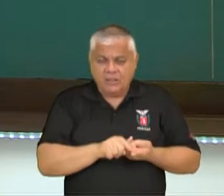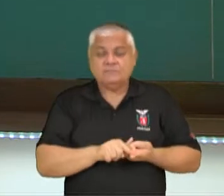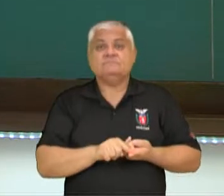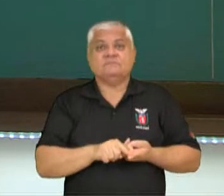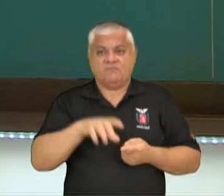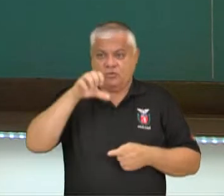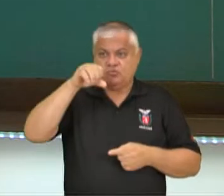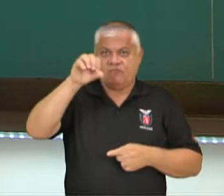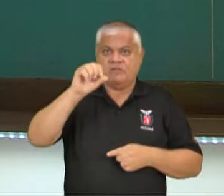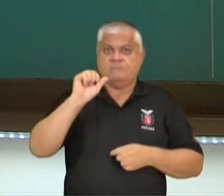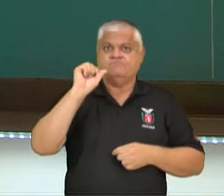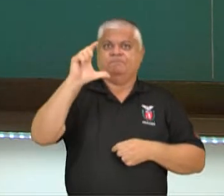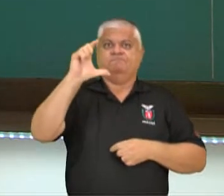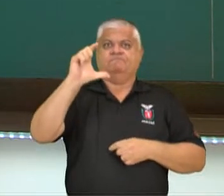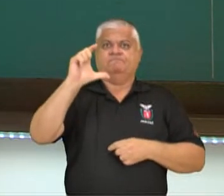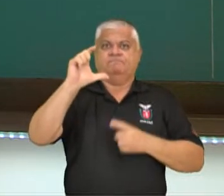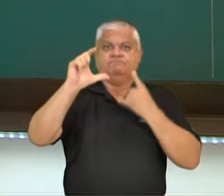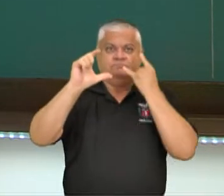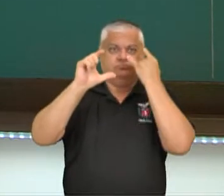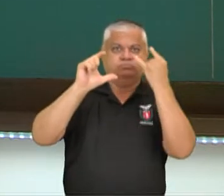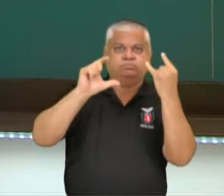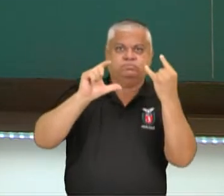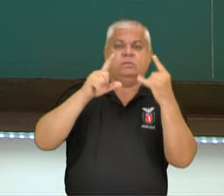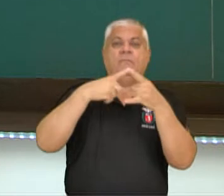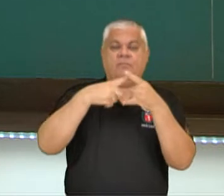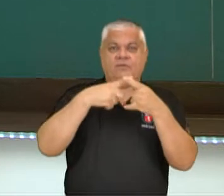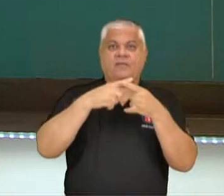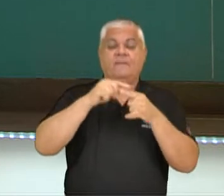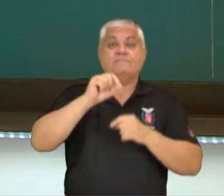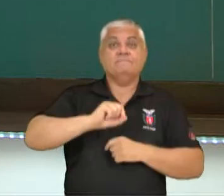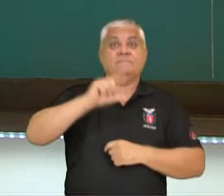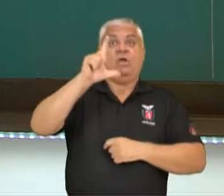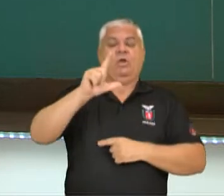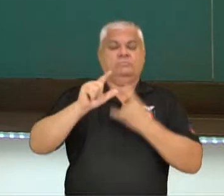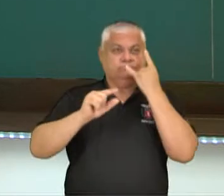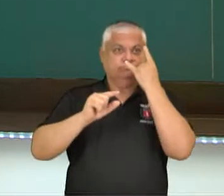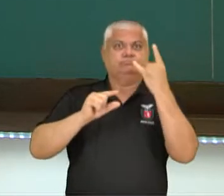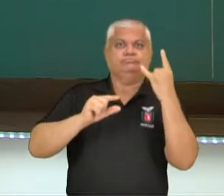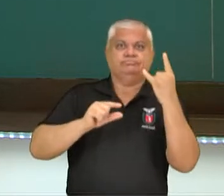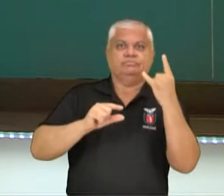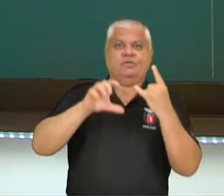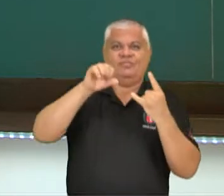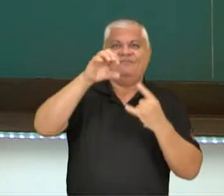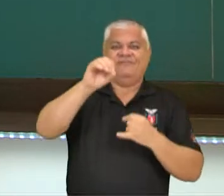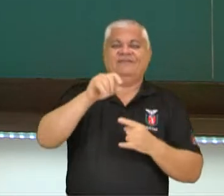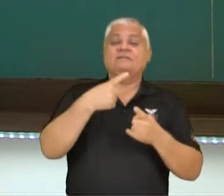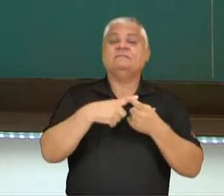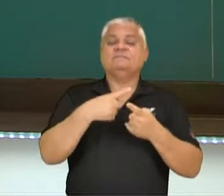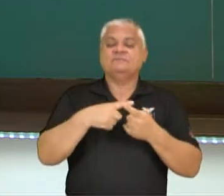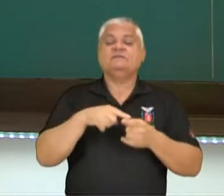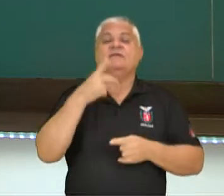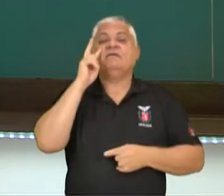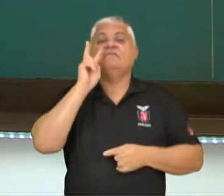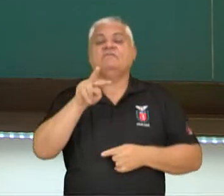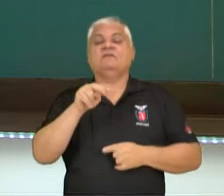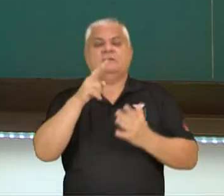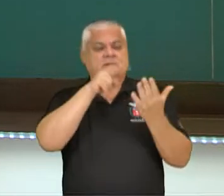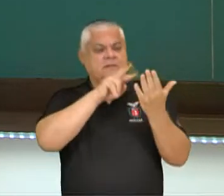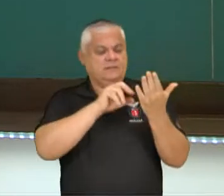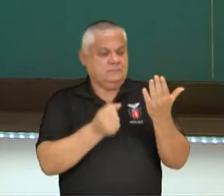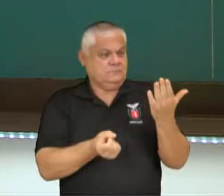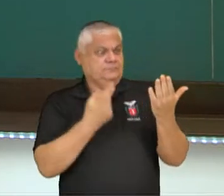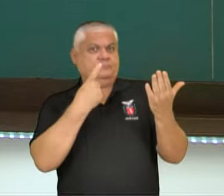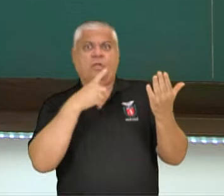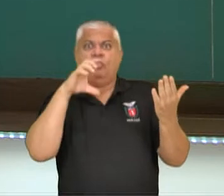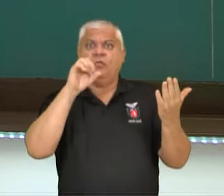tamanho exageradamente maior do que as letras. Para chamar mesmo a atenção do leitor, do observador que está lendo aqui esse